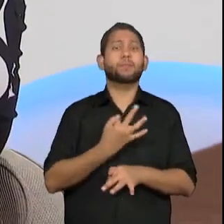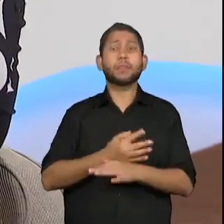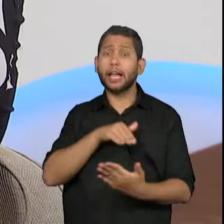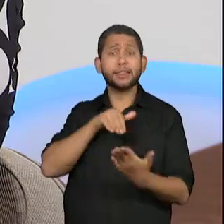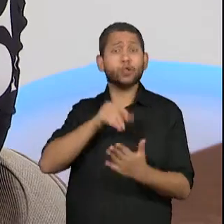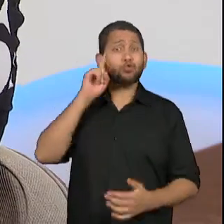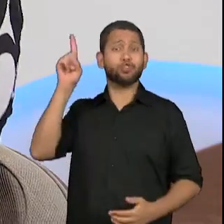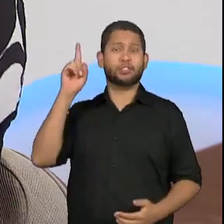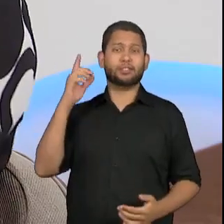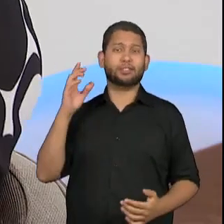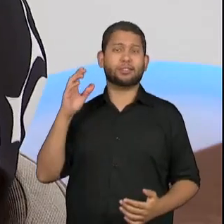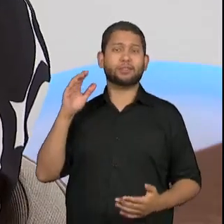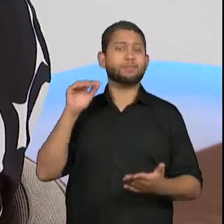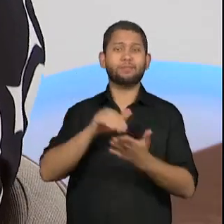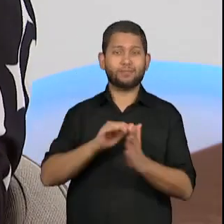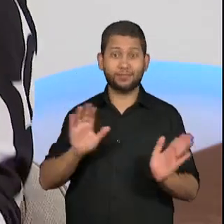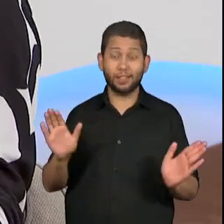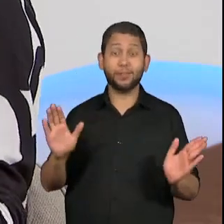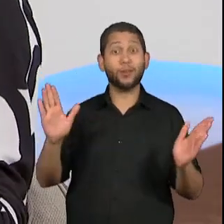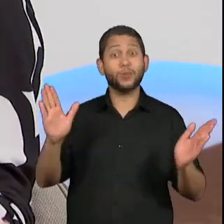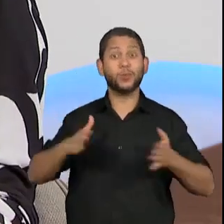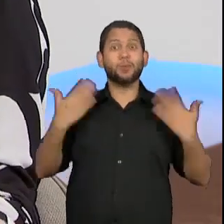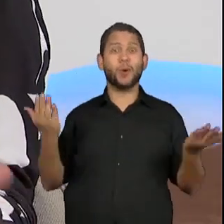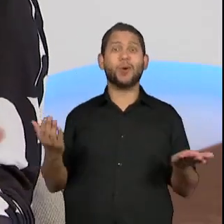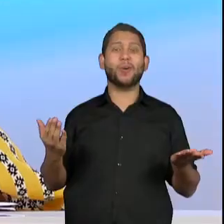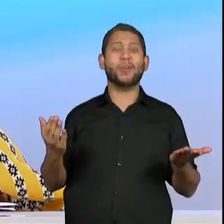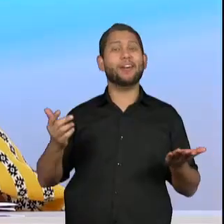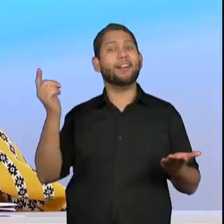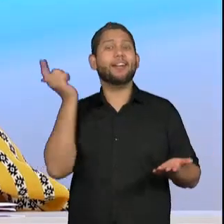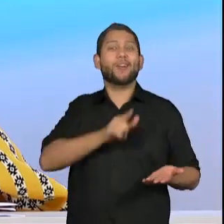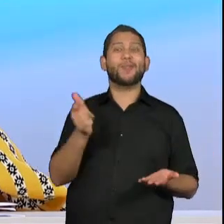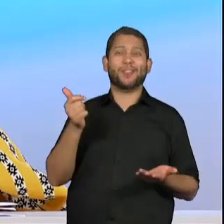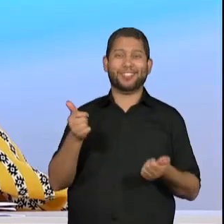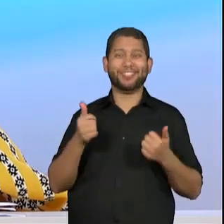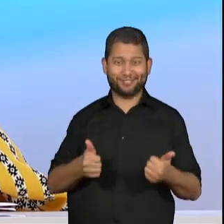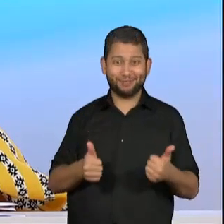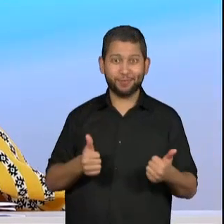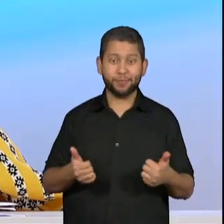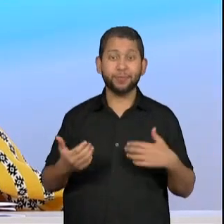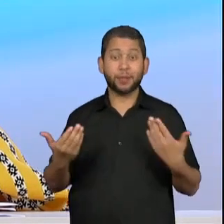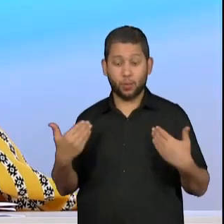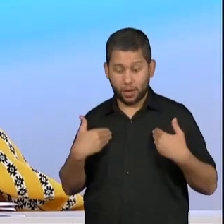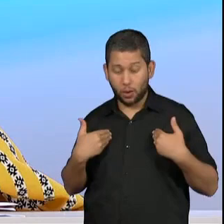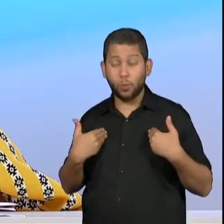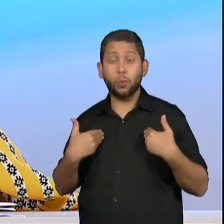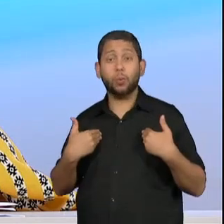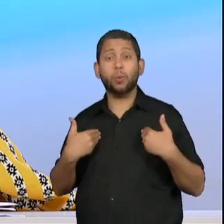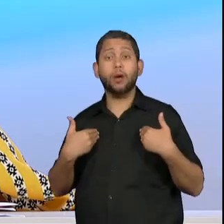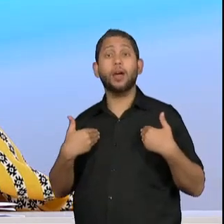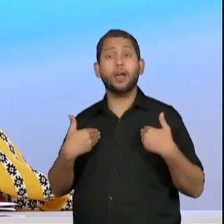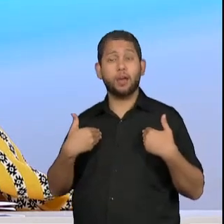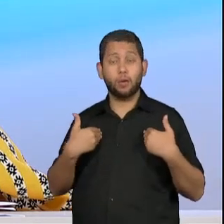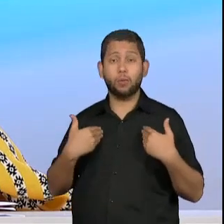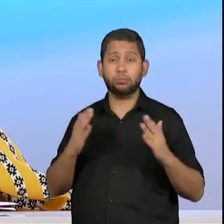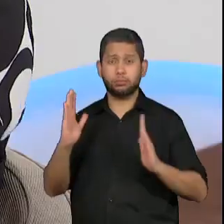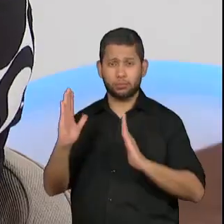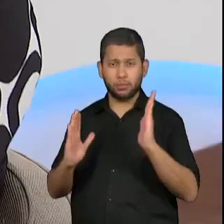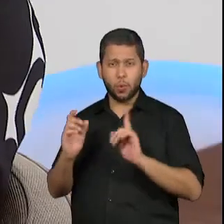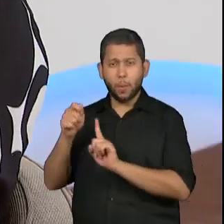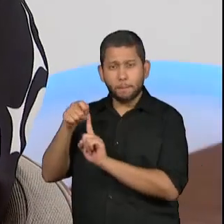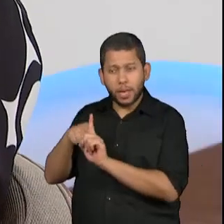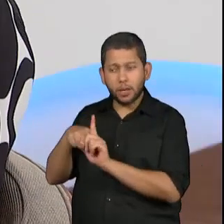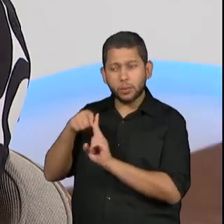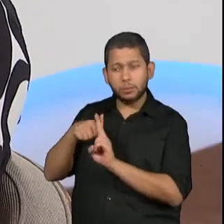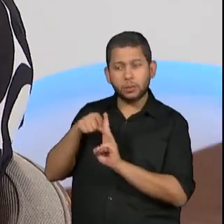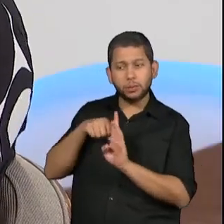desfile. E fomos surpreendidos pelo campeonato. Então eu, em um espaço de meses,